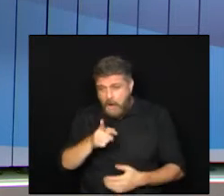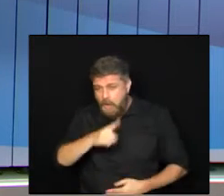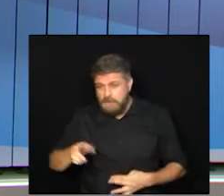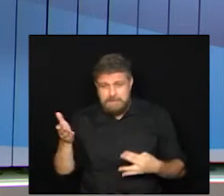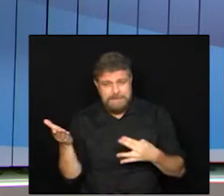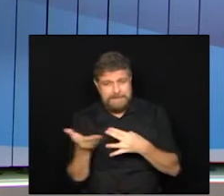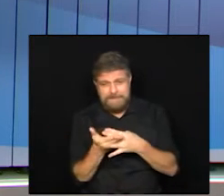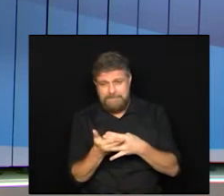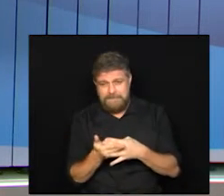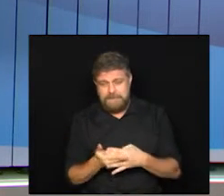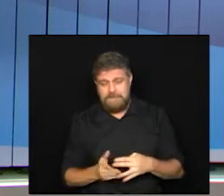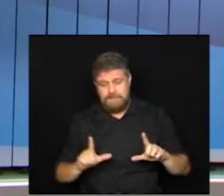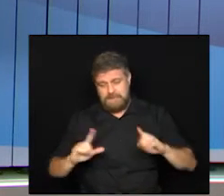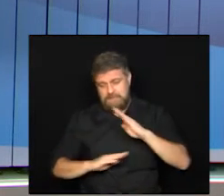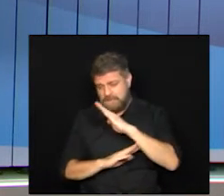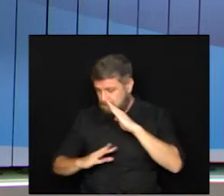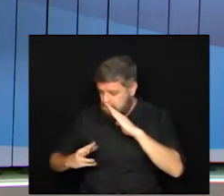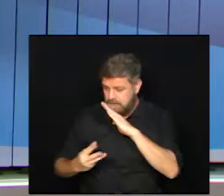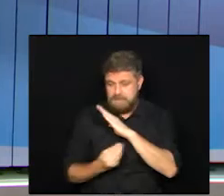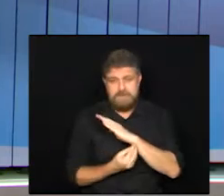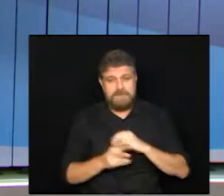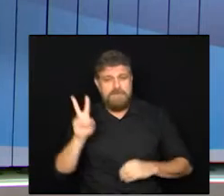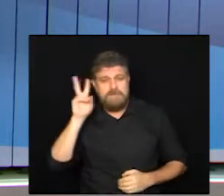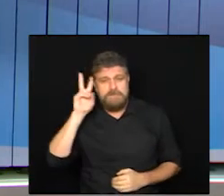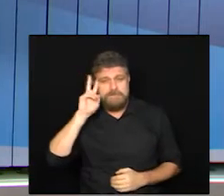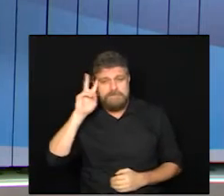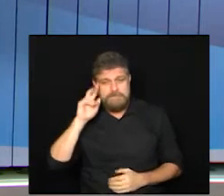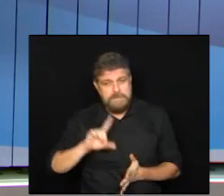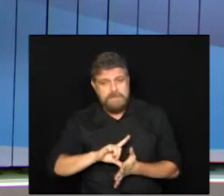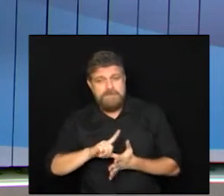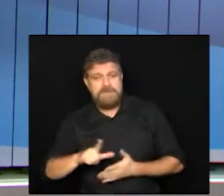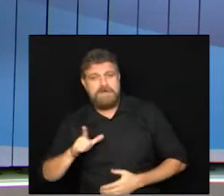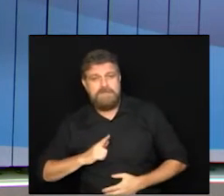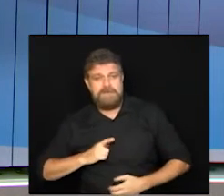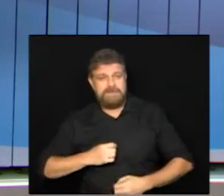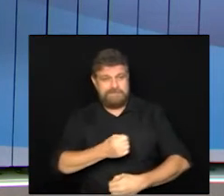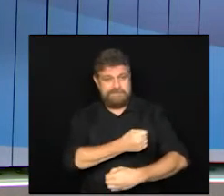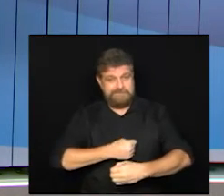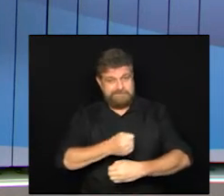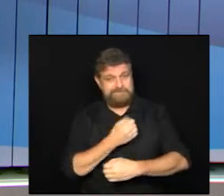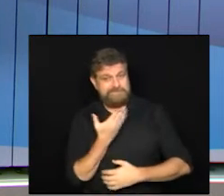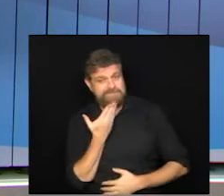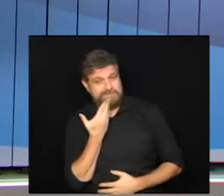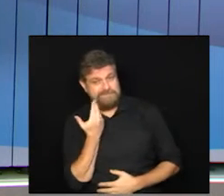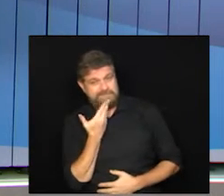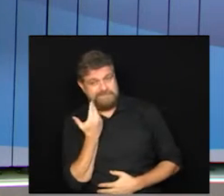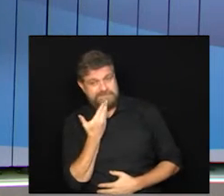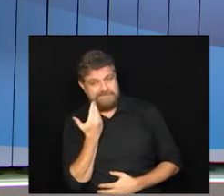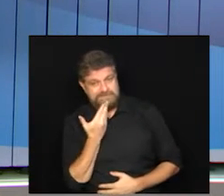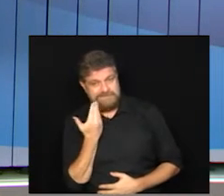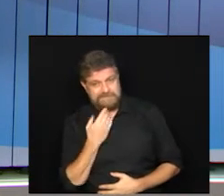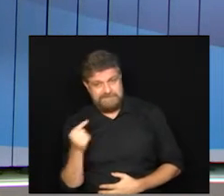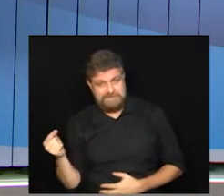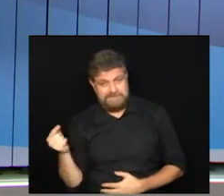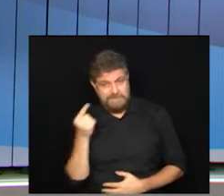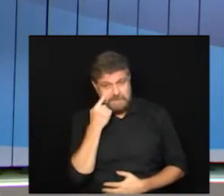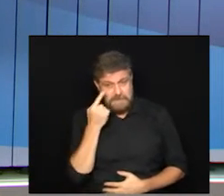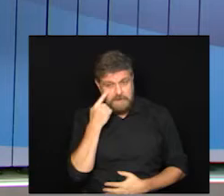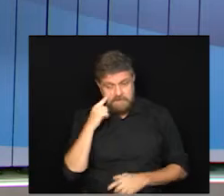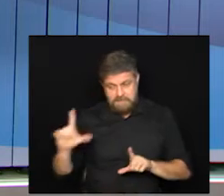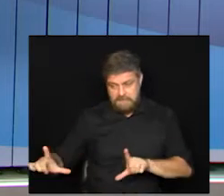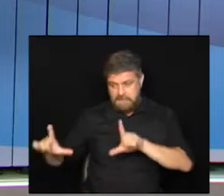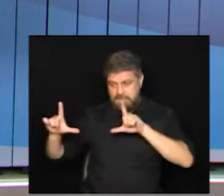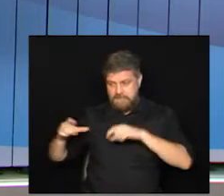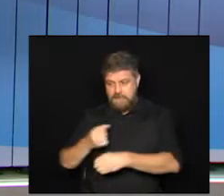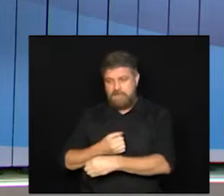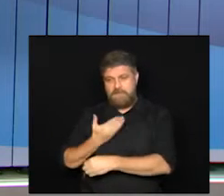intervalo em aqui no Câmara Total nesta segunda-feira e na volta tem culinária tem receita olha só cozinha